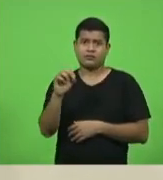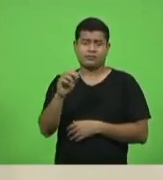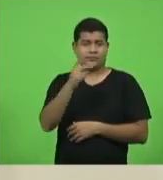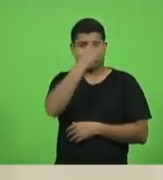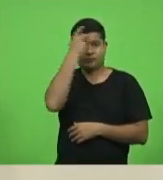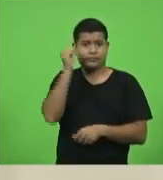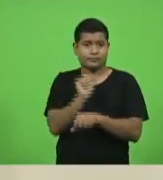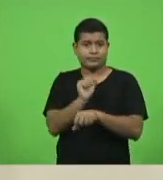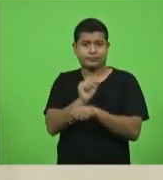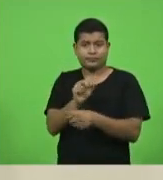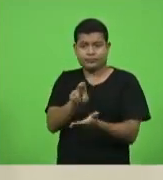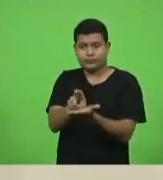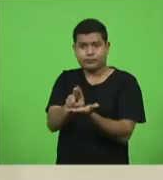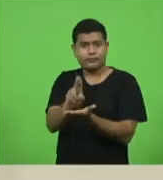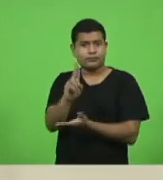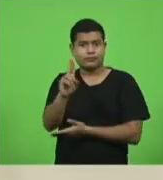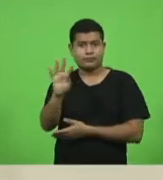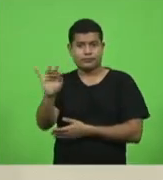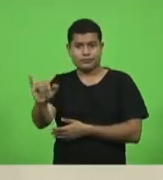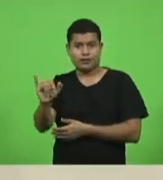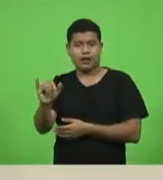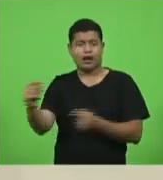aguardando um leito de UTI Covid.